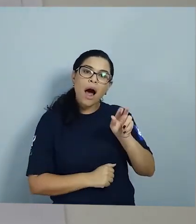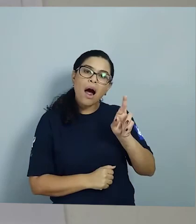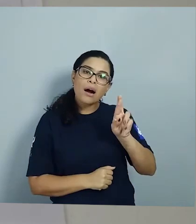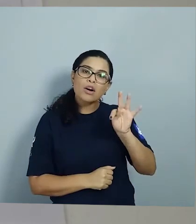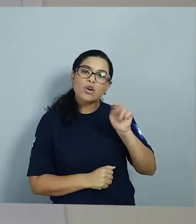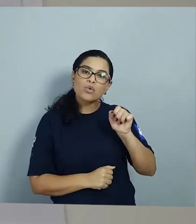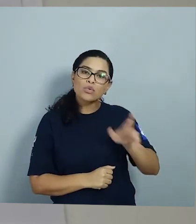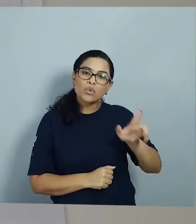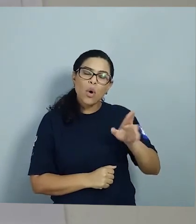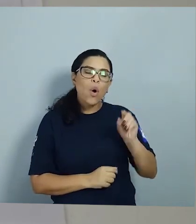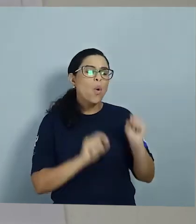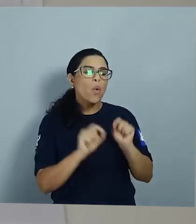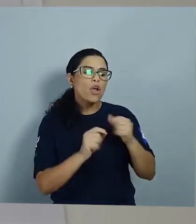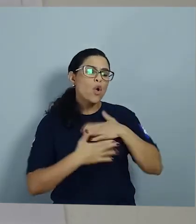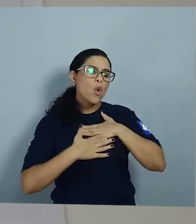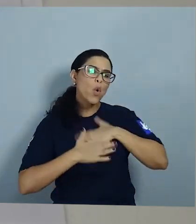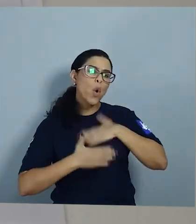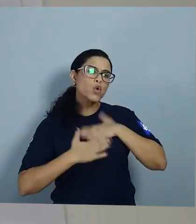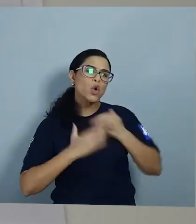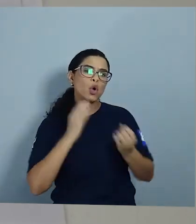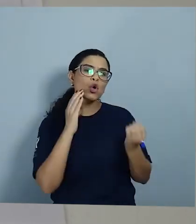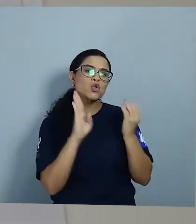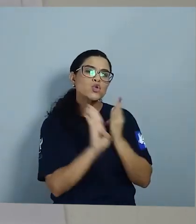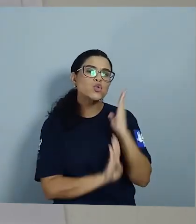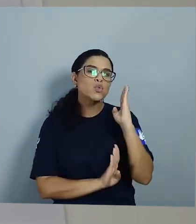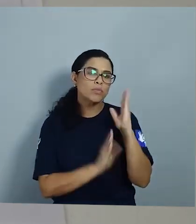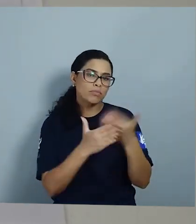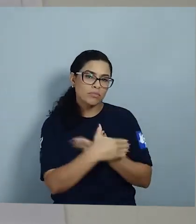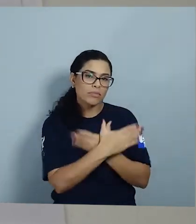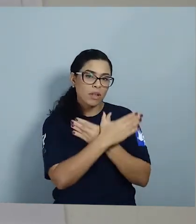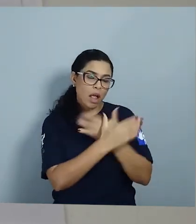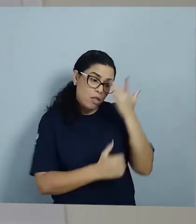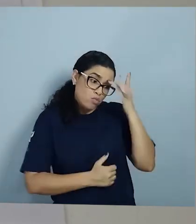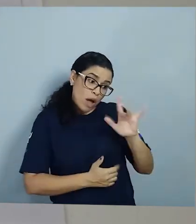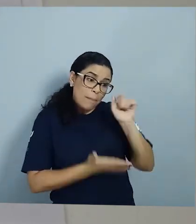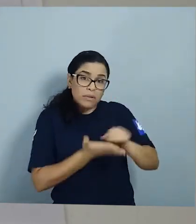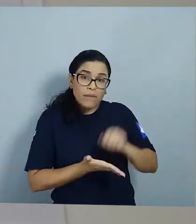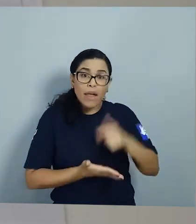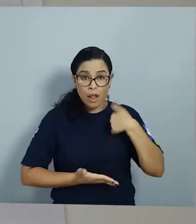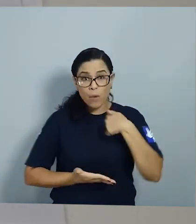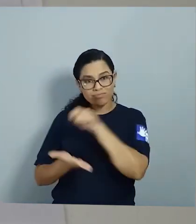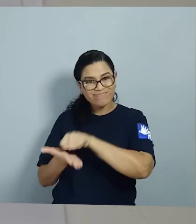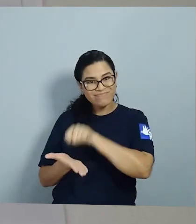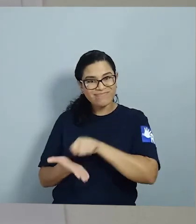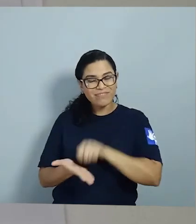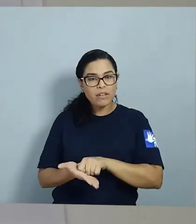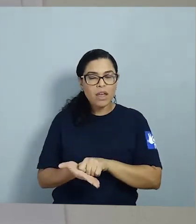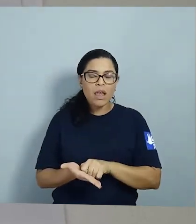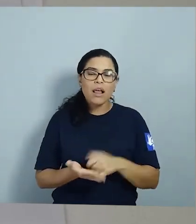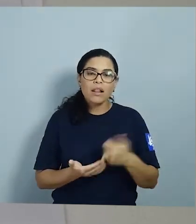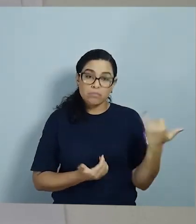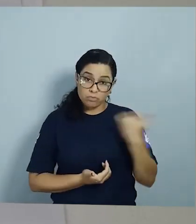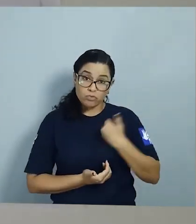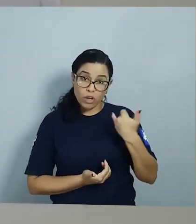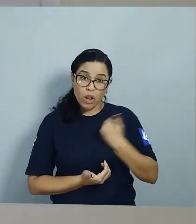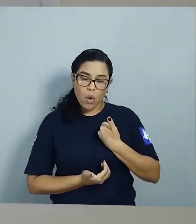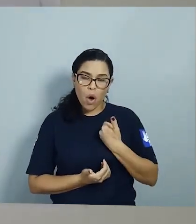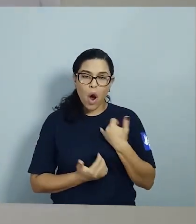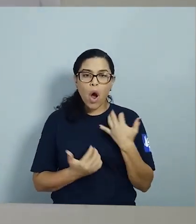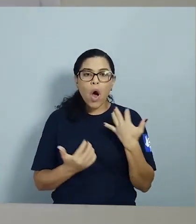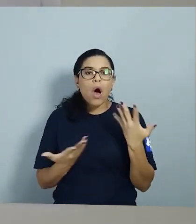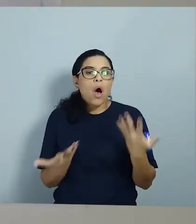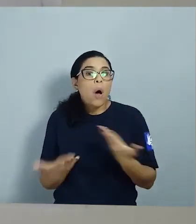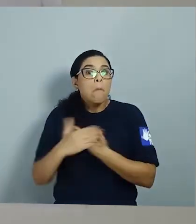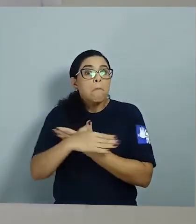sobre as borboletas Como ele não sabe escrever ainda, eu escrevi para ele Ele disse assim As borboletas são incríveis Eu